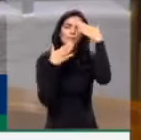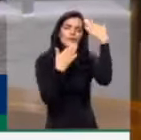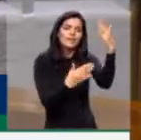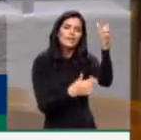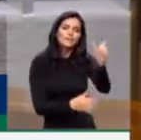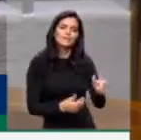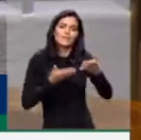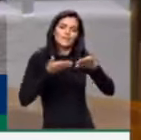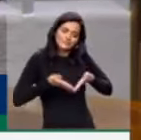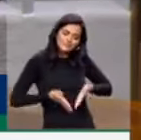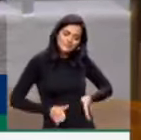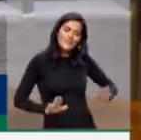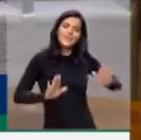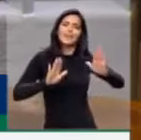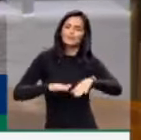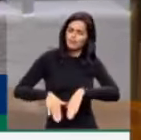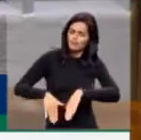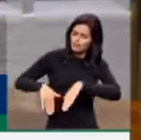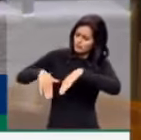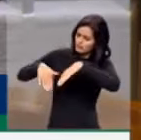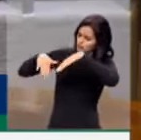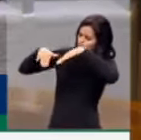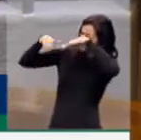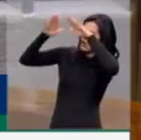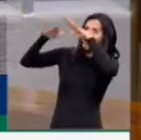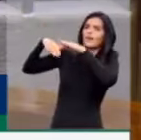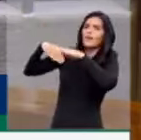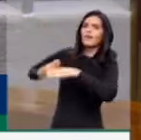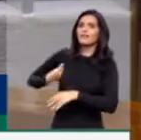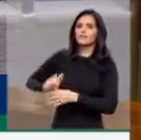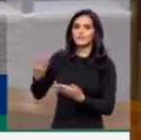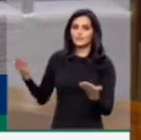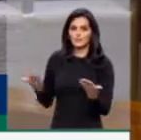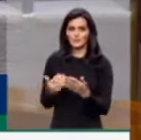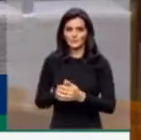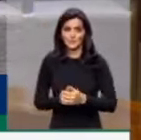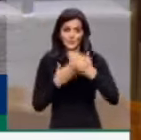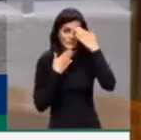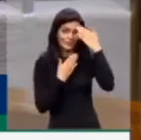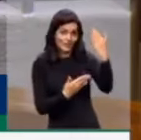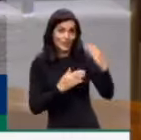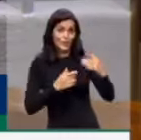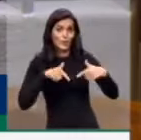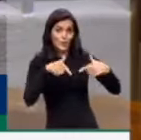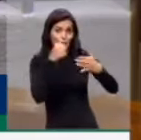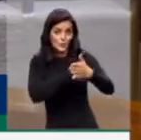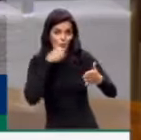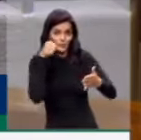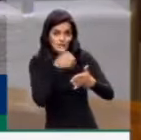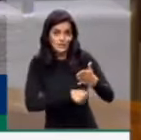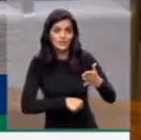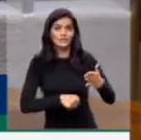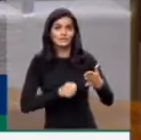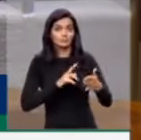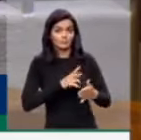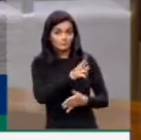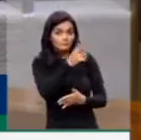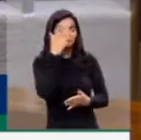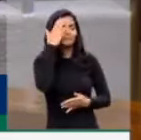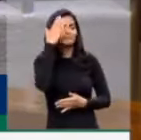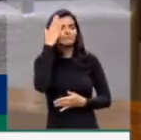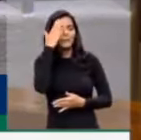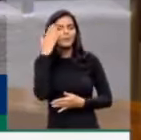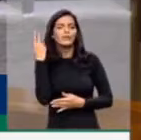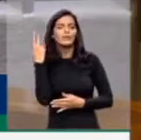Obrigada por você lutar pelo povo brasileiro. Continuar lutando de cabeça erguida. Saber o seu lado na história.